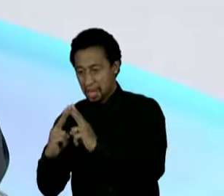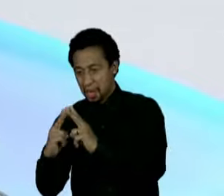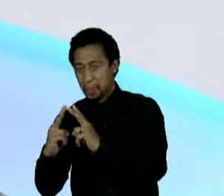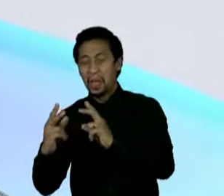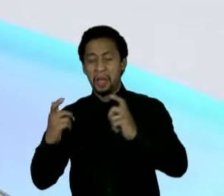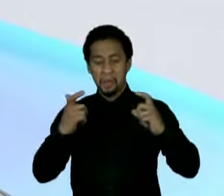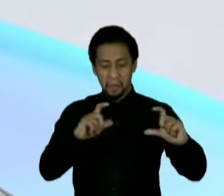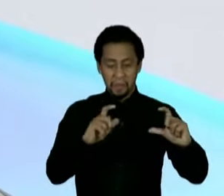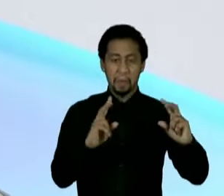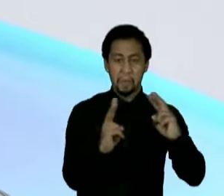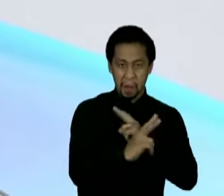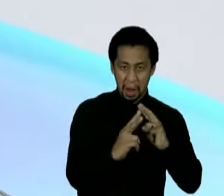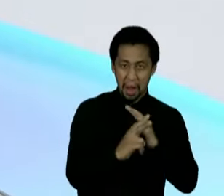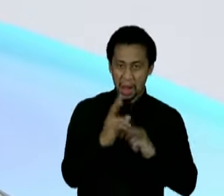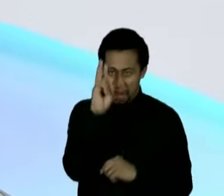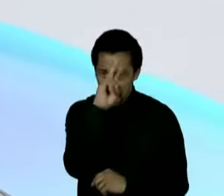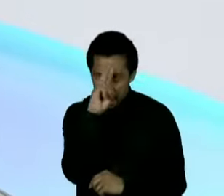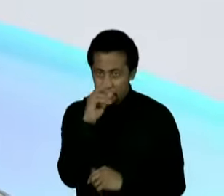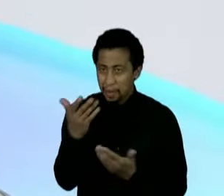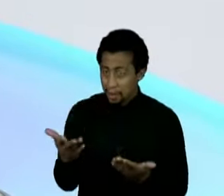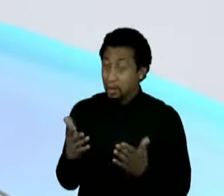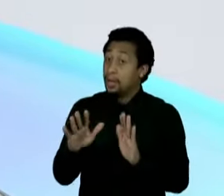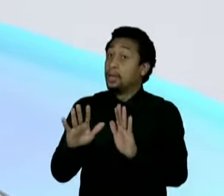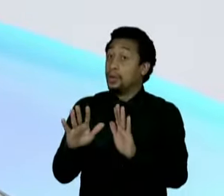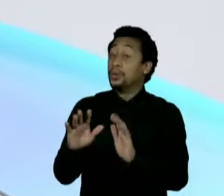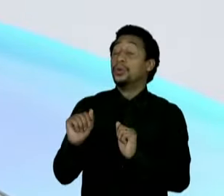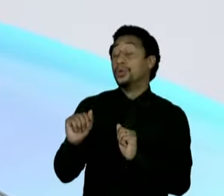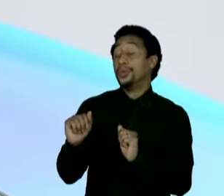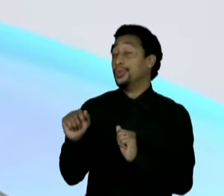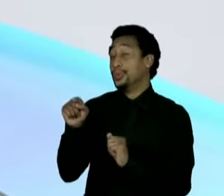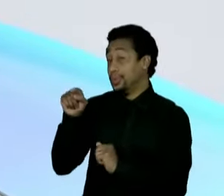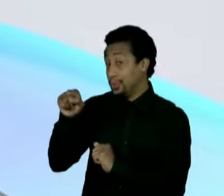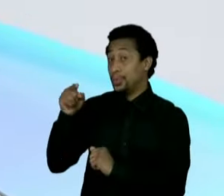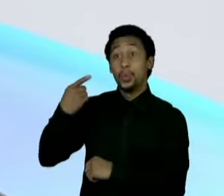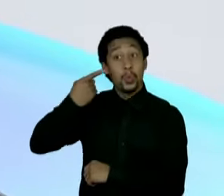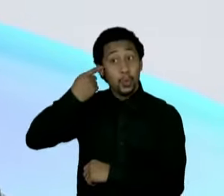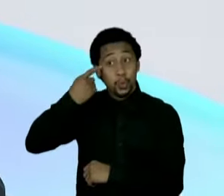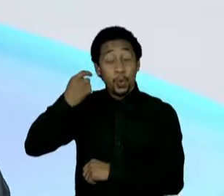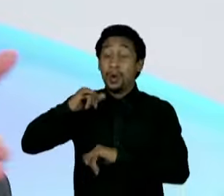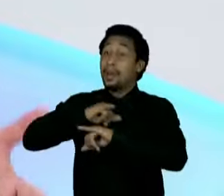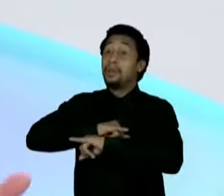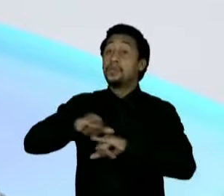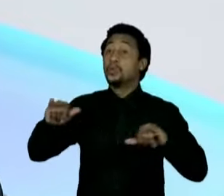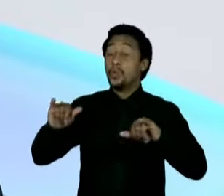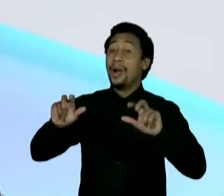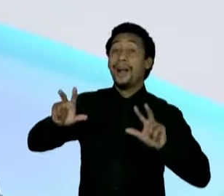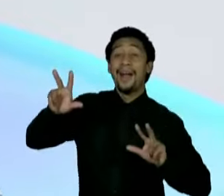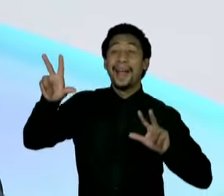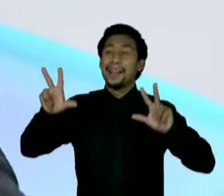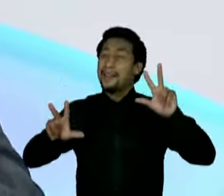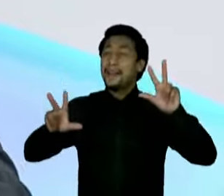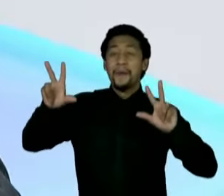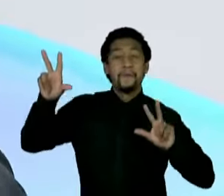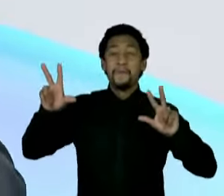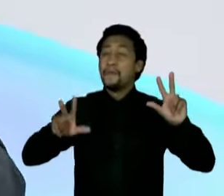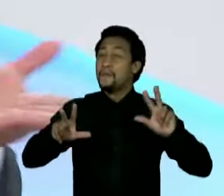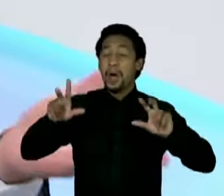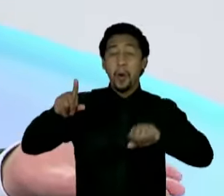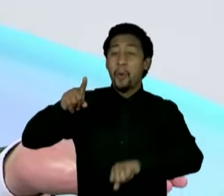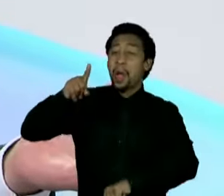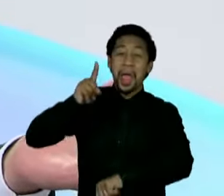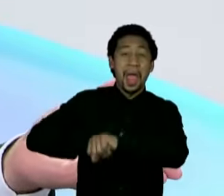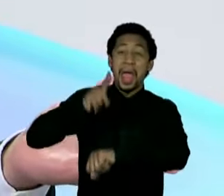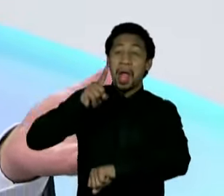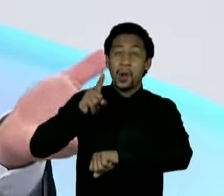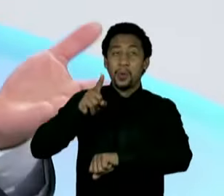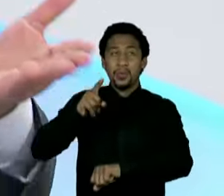acontecido o Covid-19, o Dória anunciou junto com o prefeito da capital o maior carnaval do século na capital. Botaram 2, 3 milhões